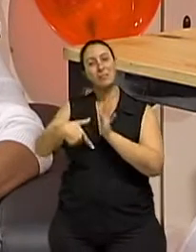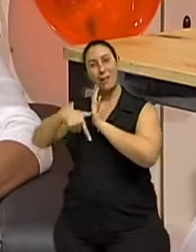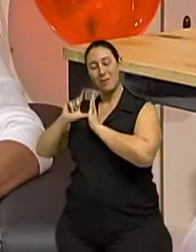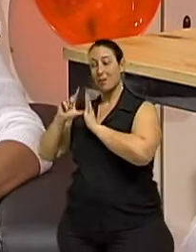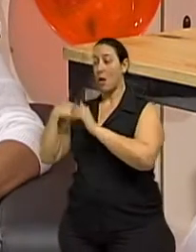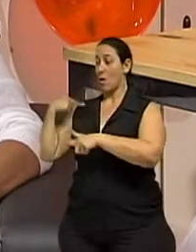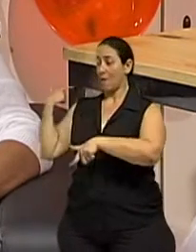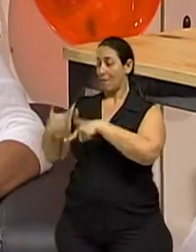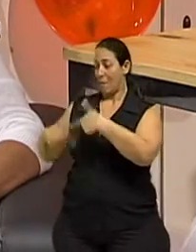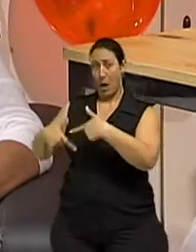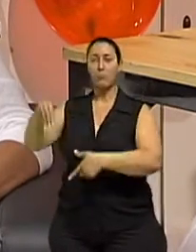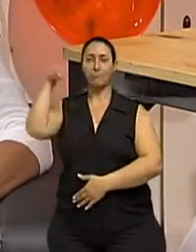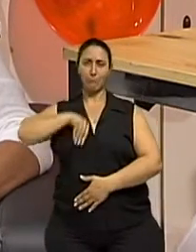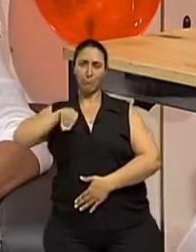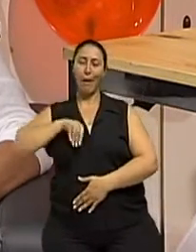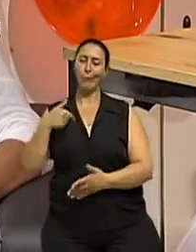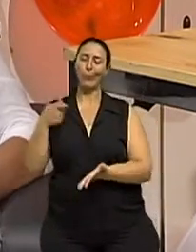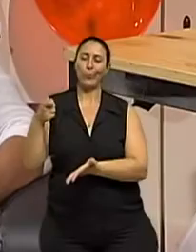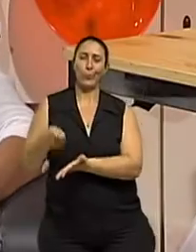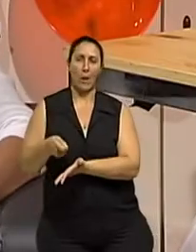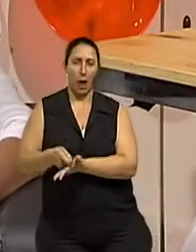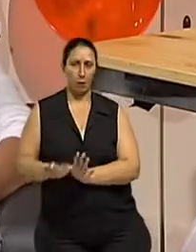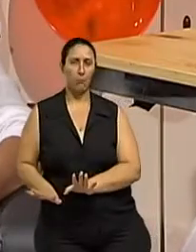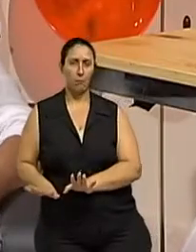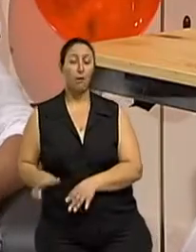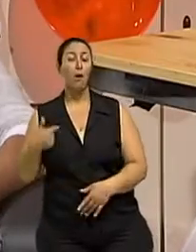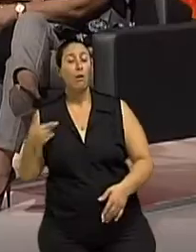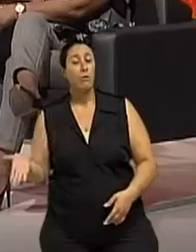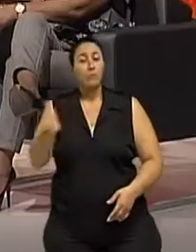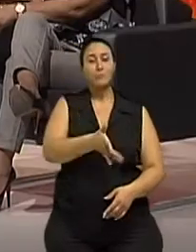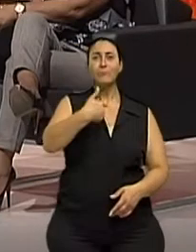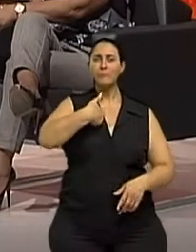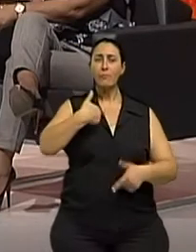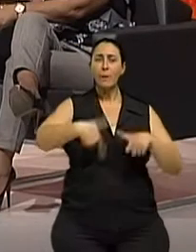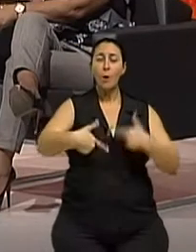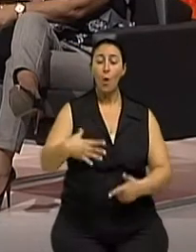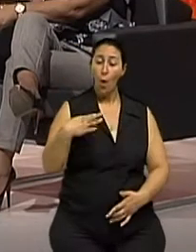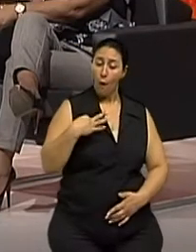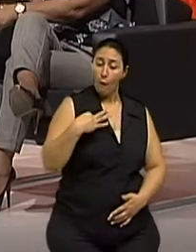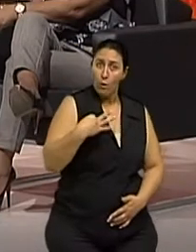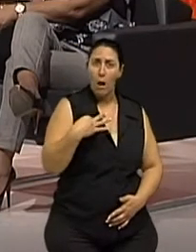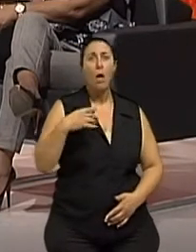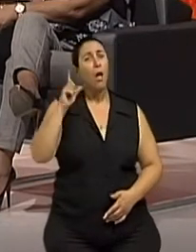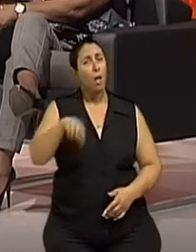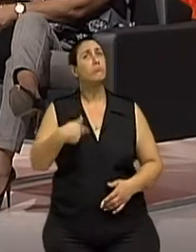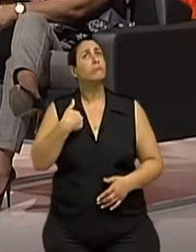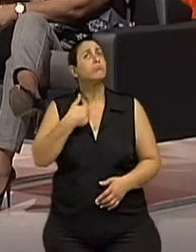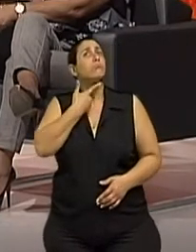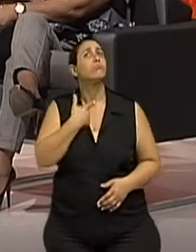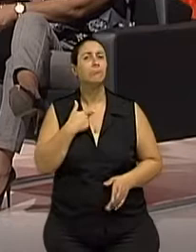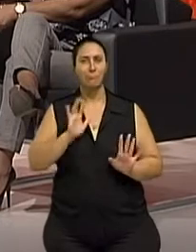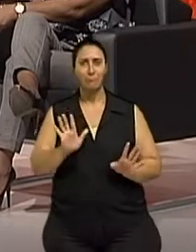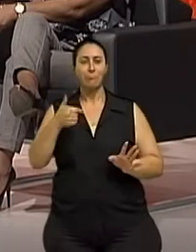Mas o compromisso não se desfaz. Porque se eu vou estudar, minha opção é estudar, eu